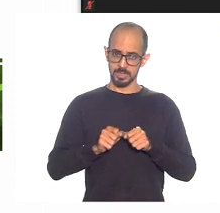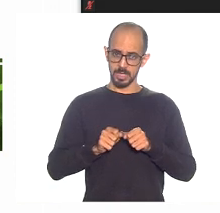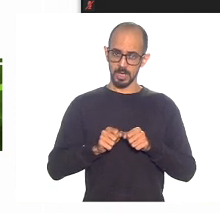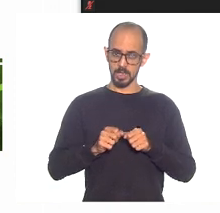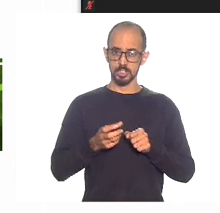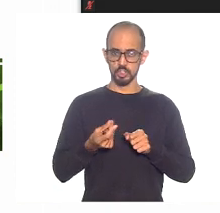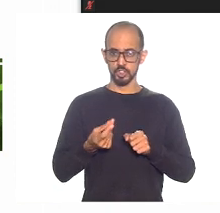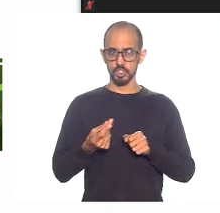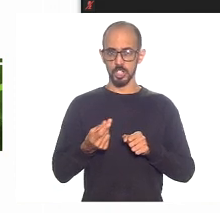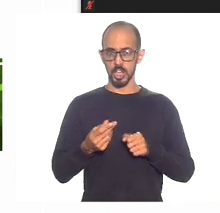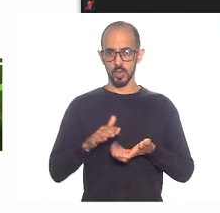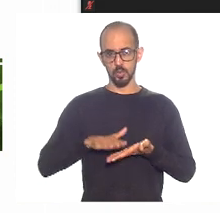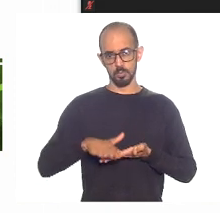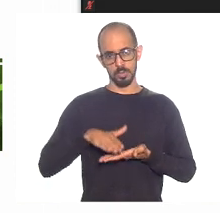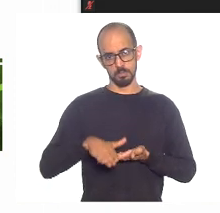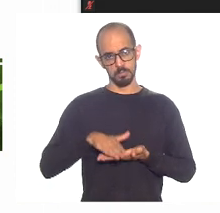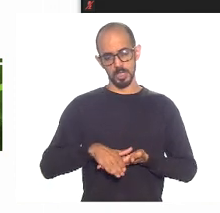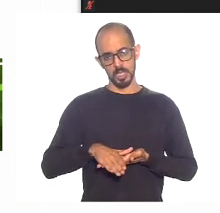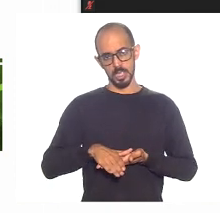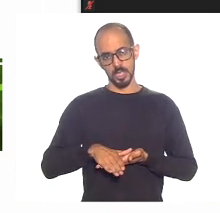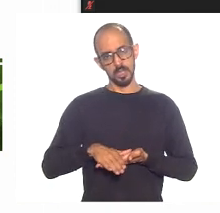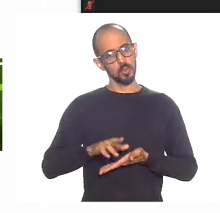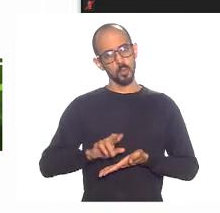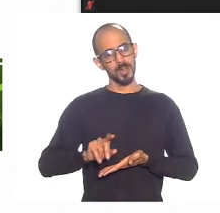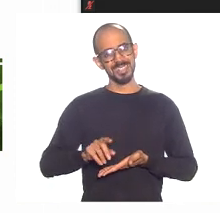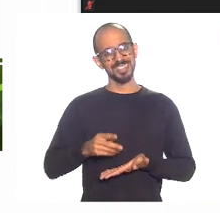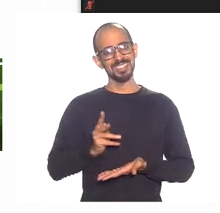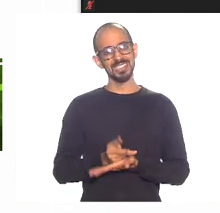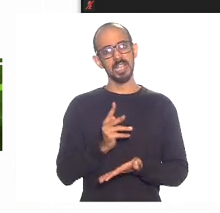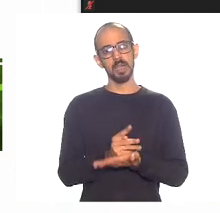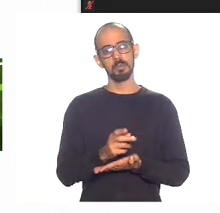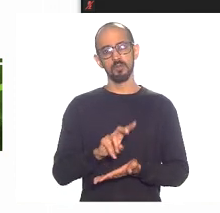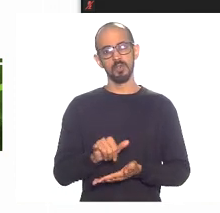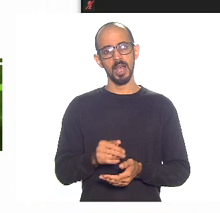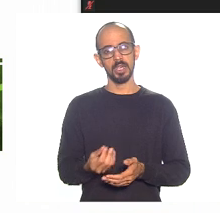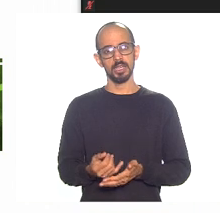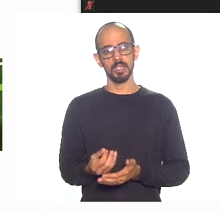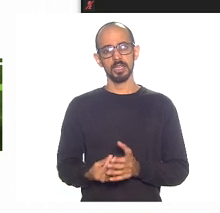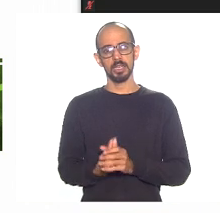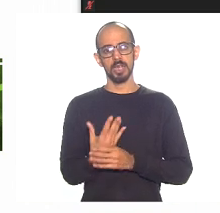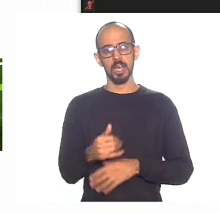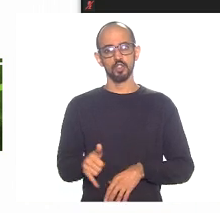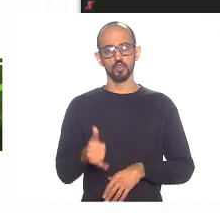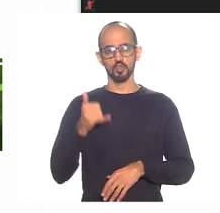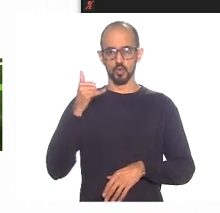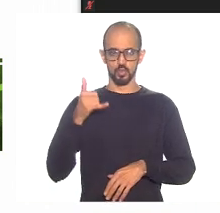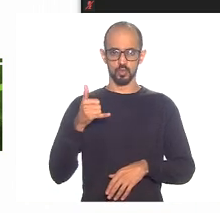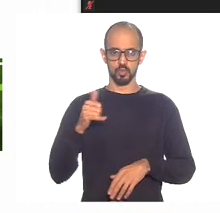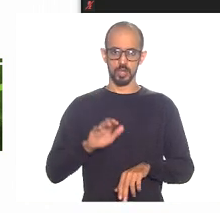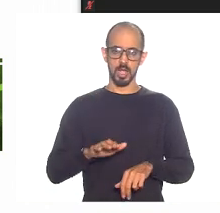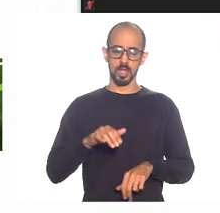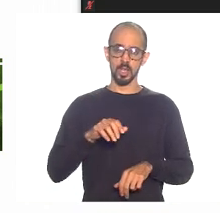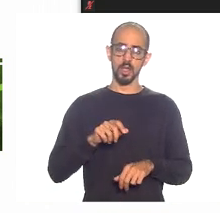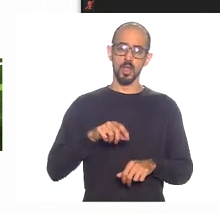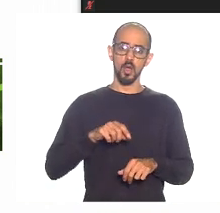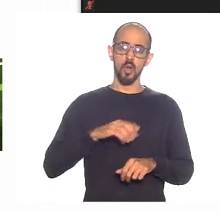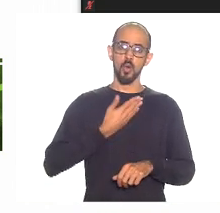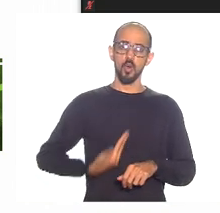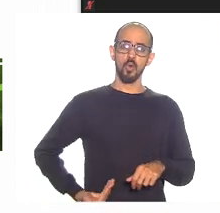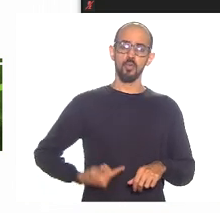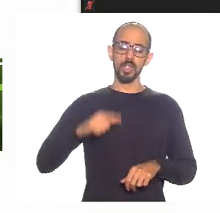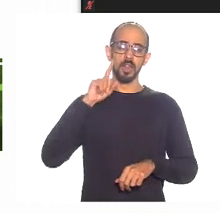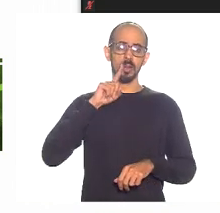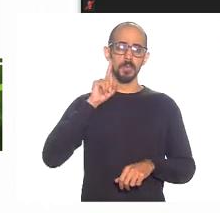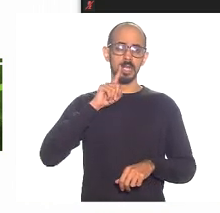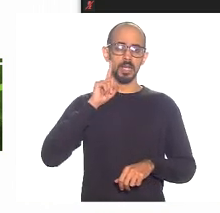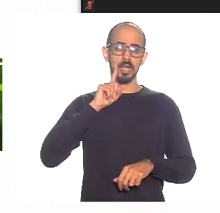não necessariamente gera inflação. O governo americano, em 2008, ele aumentou a quantidade de moeda 14 vezes nos Estados Unidos